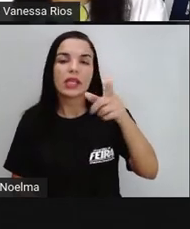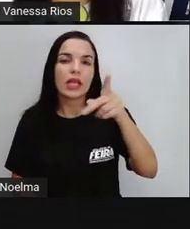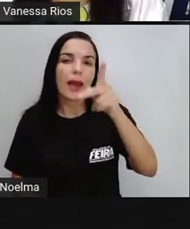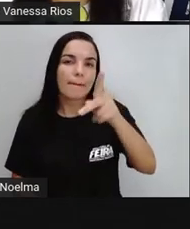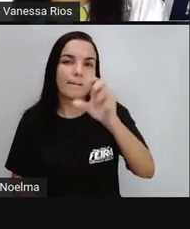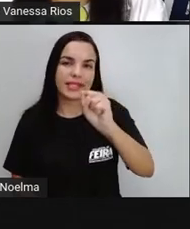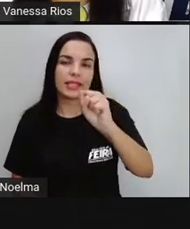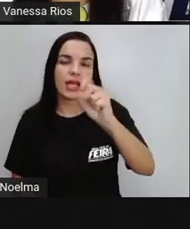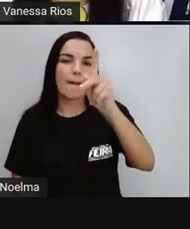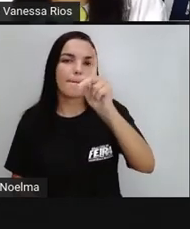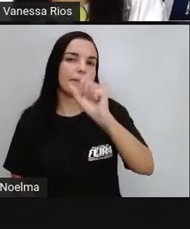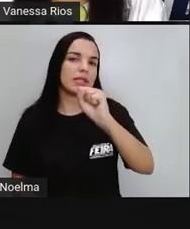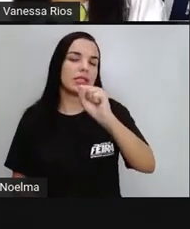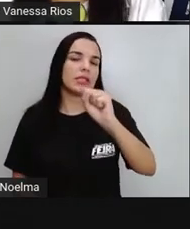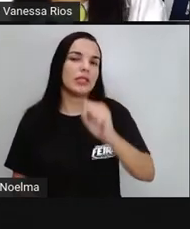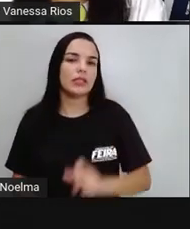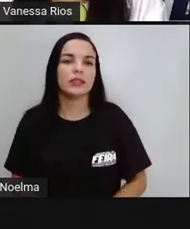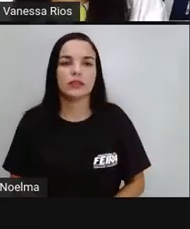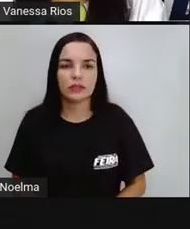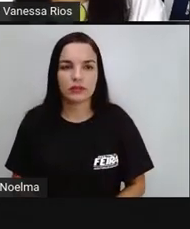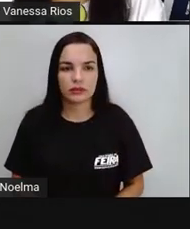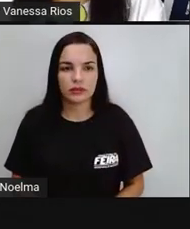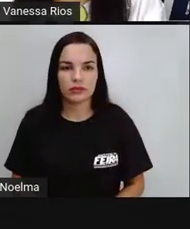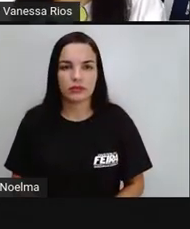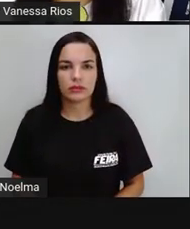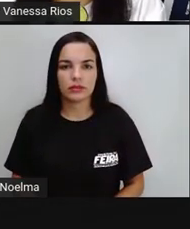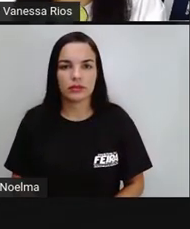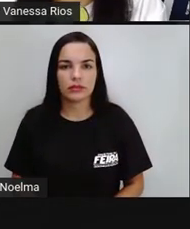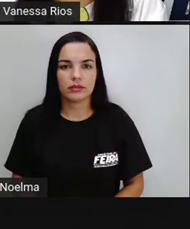formado aí pelas letras P e S.